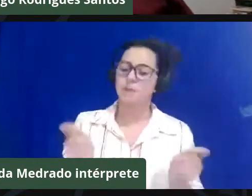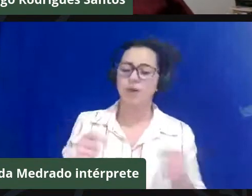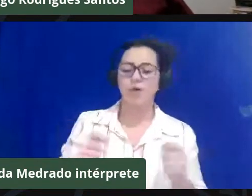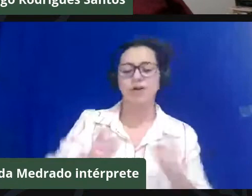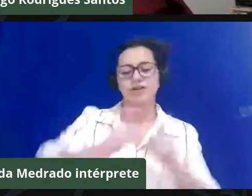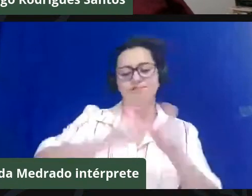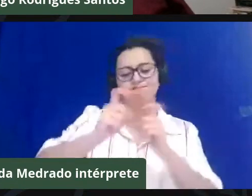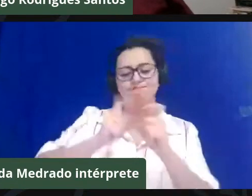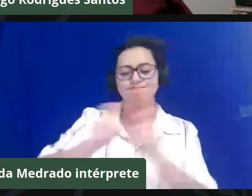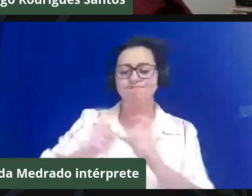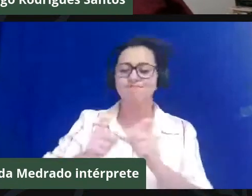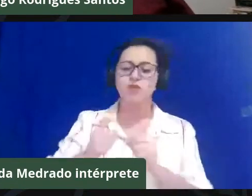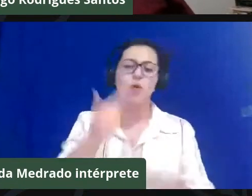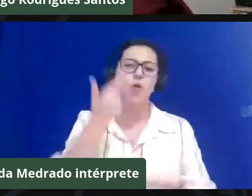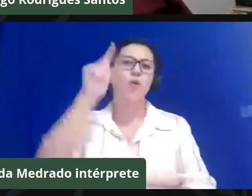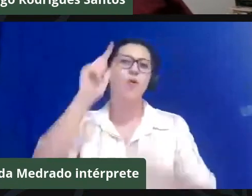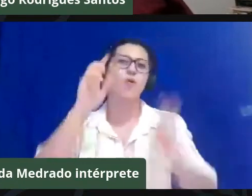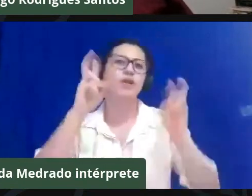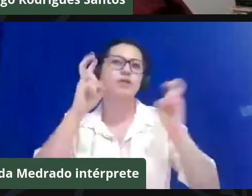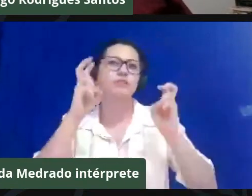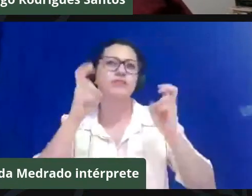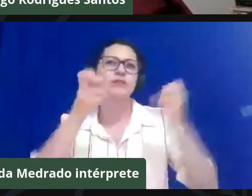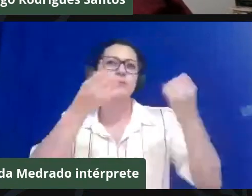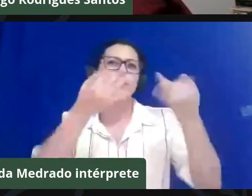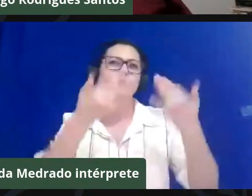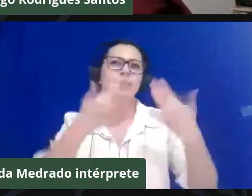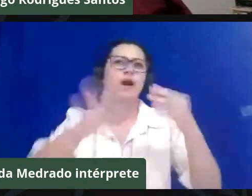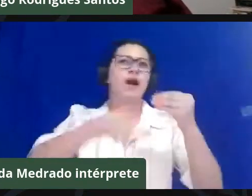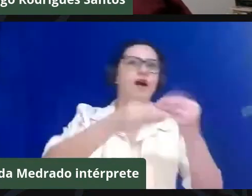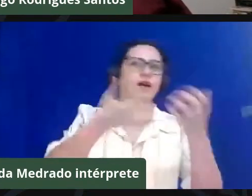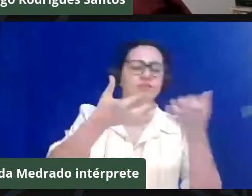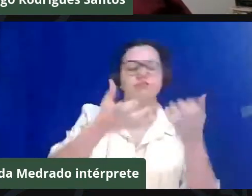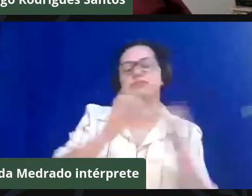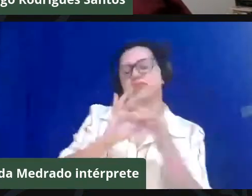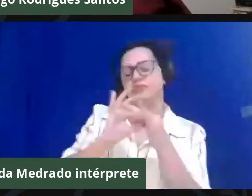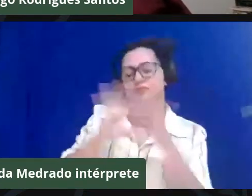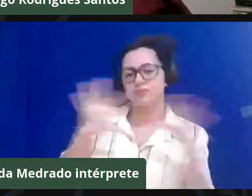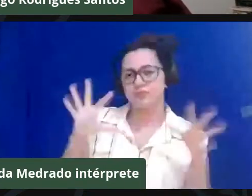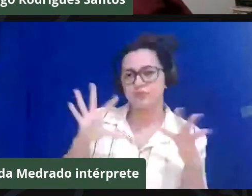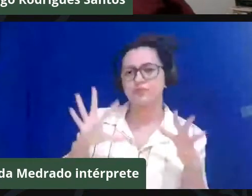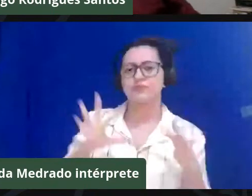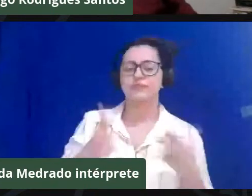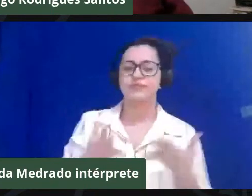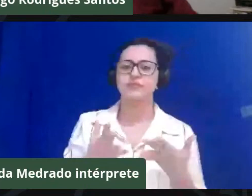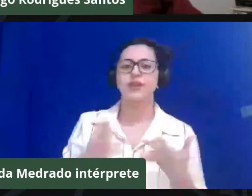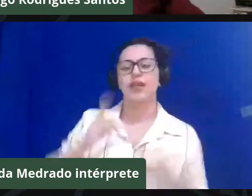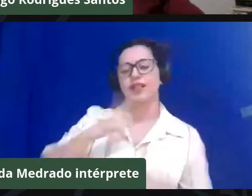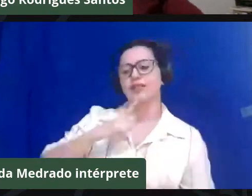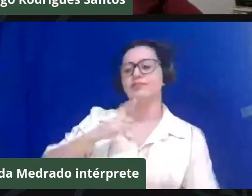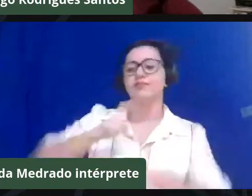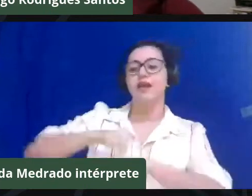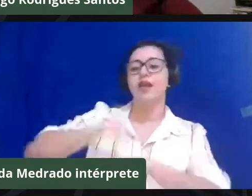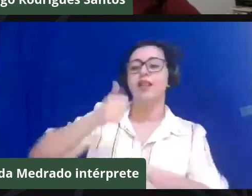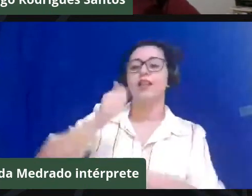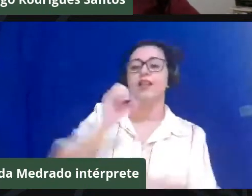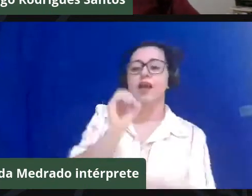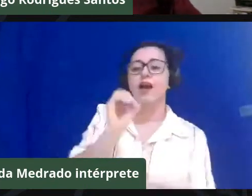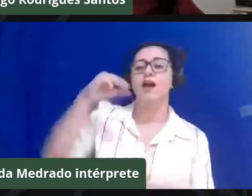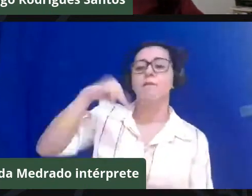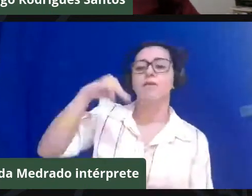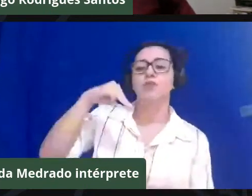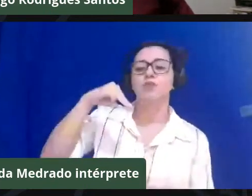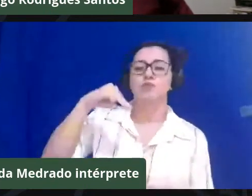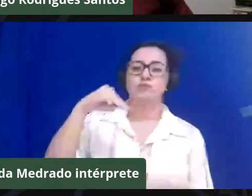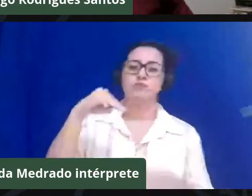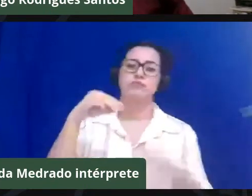seguir dialogando se vocês tiverem outras questões para trazer para o debate, fiquem à vontade, e aí a gente dá 10 minutos